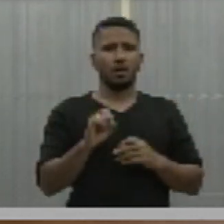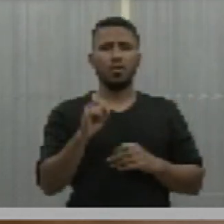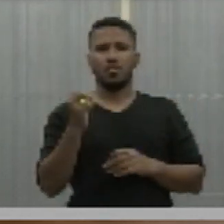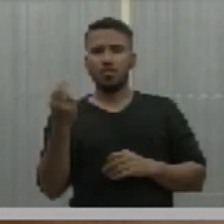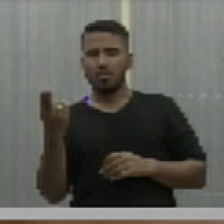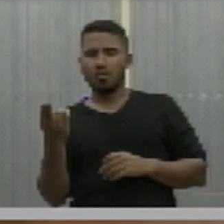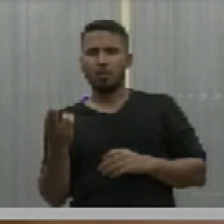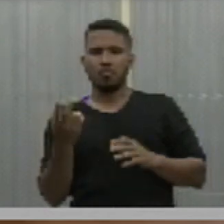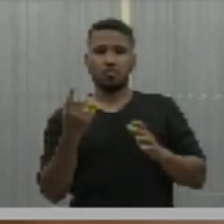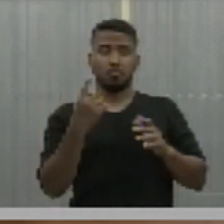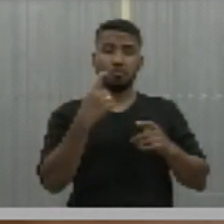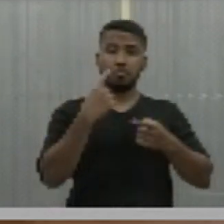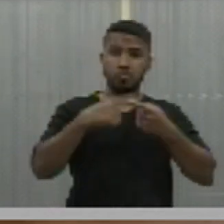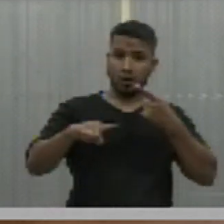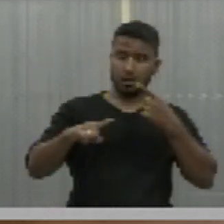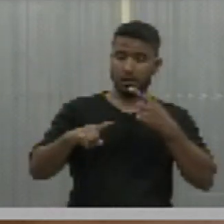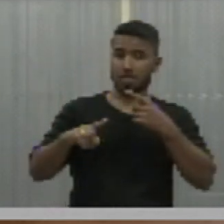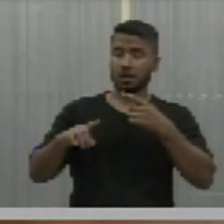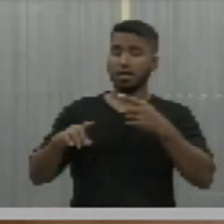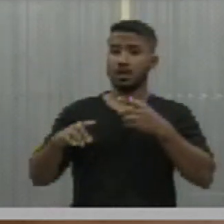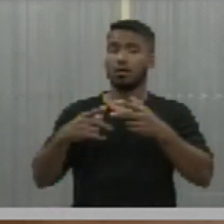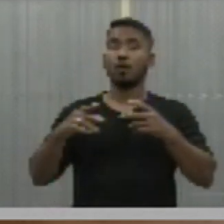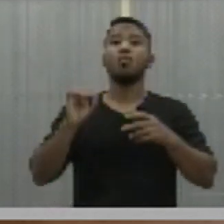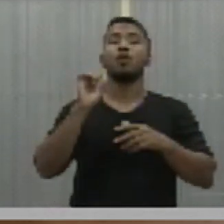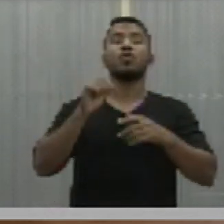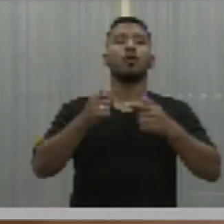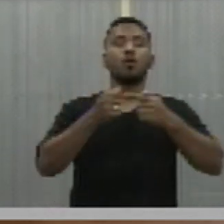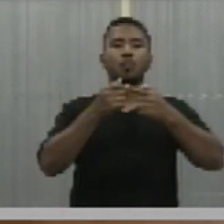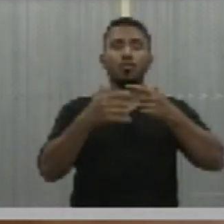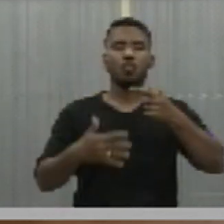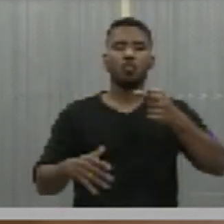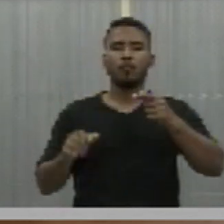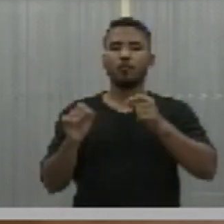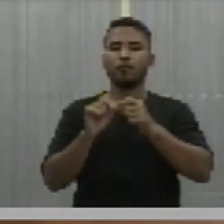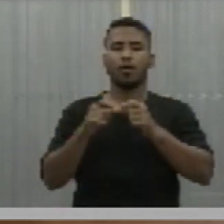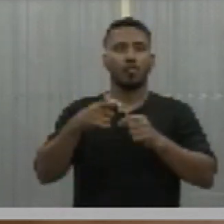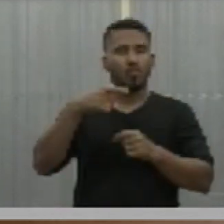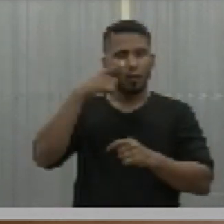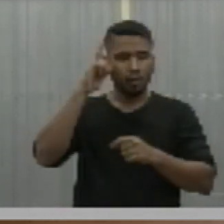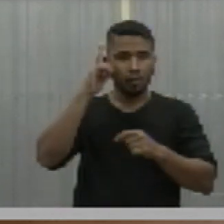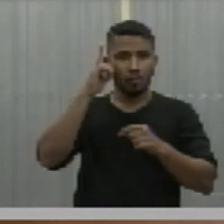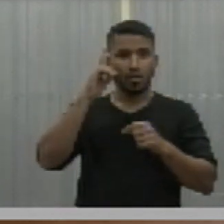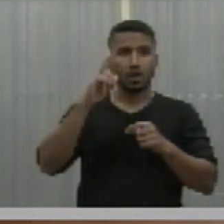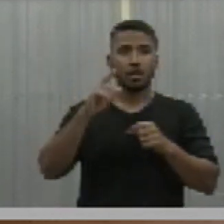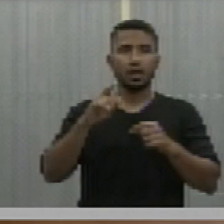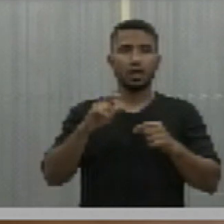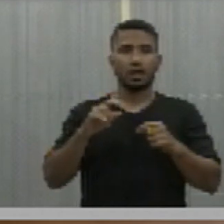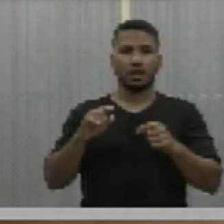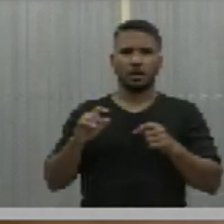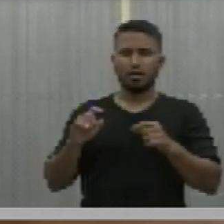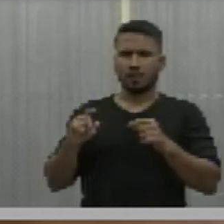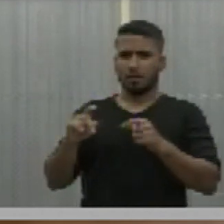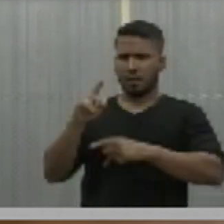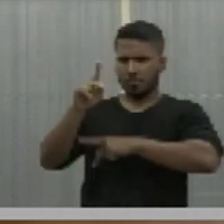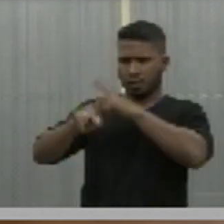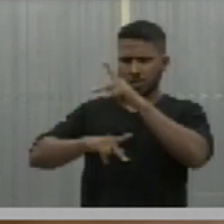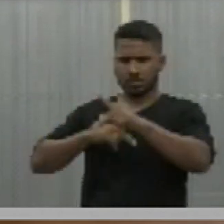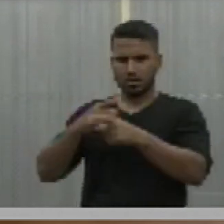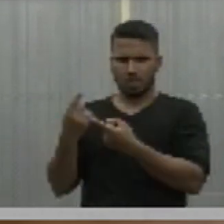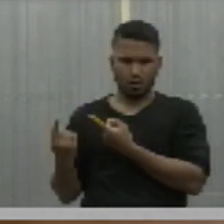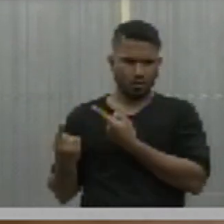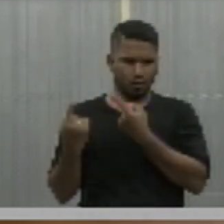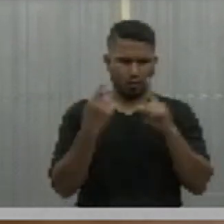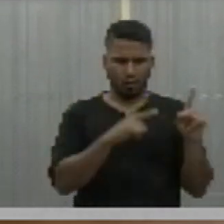esses canais. O que o Google fez ontem de abrir seus canais, inclusive, para incitar a população contra o PL?